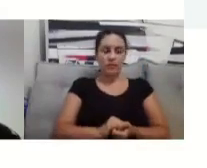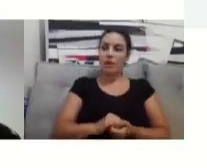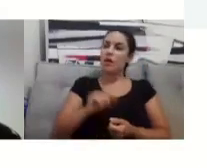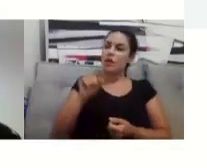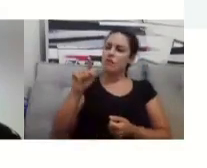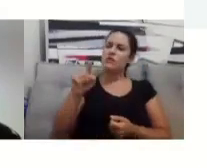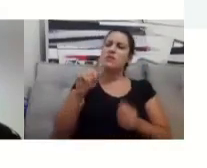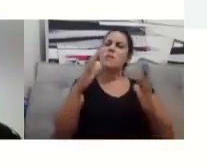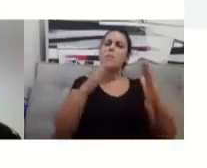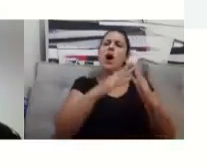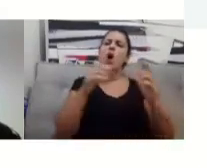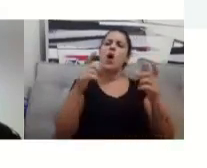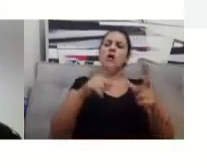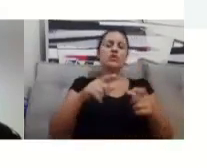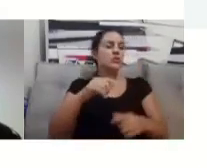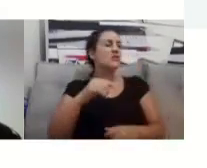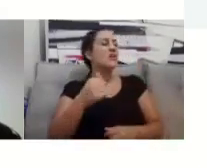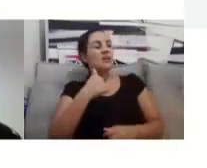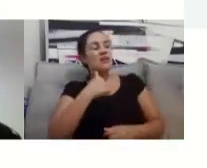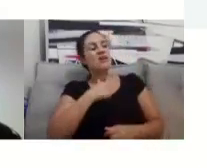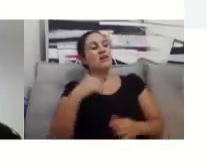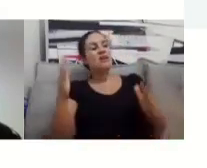São Mateus. Sim.